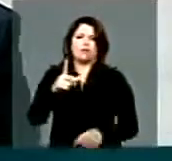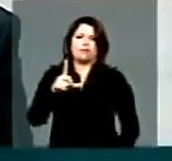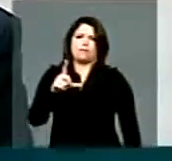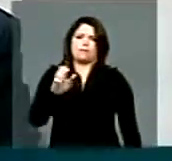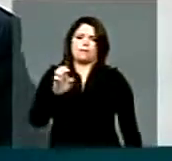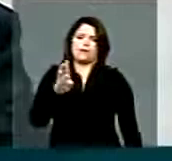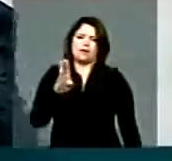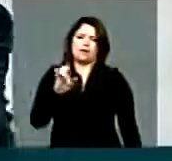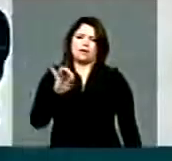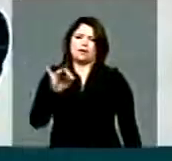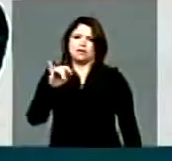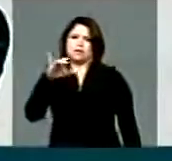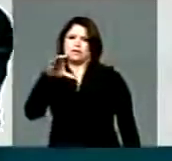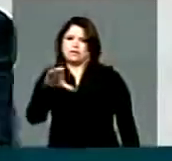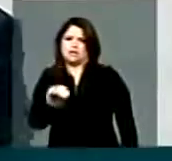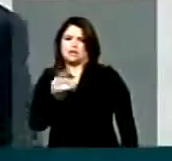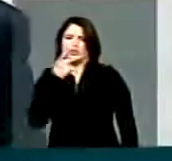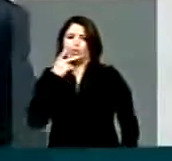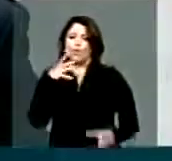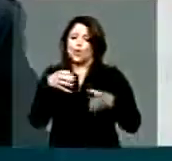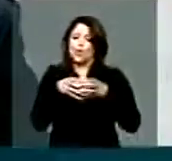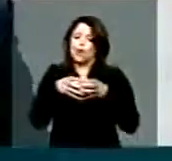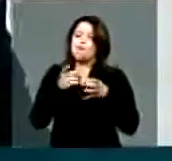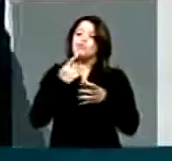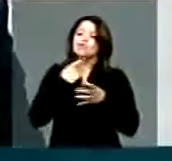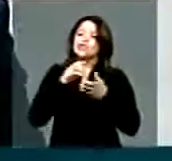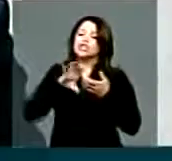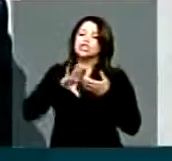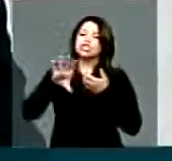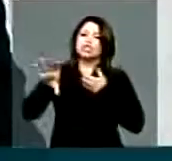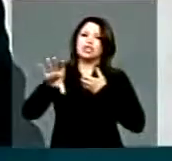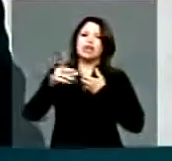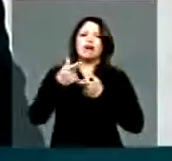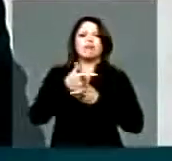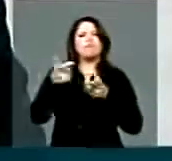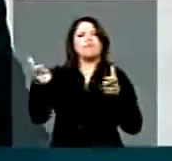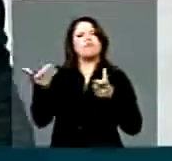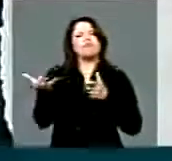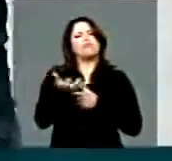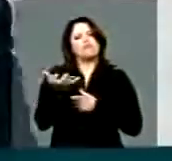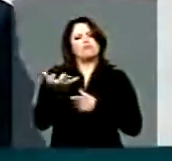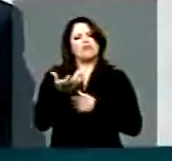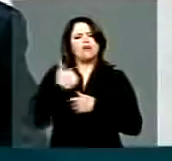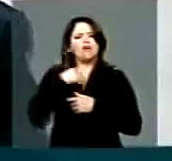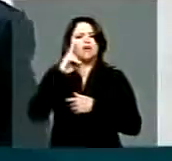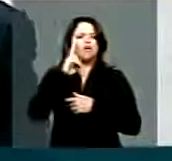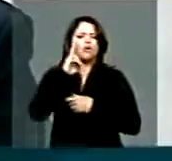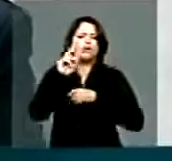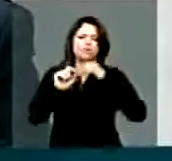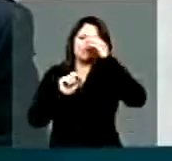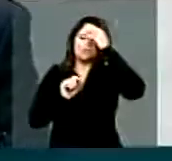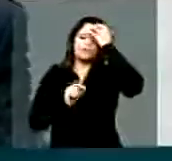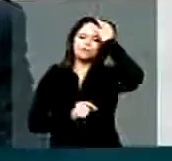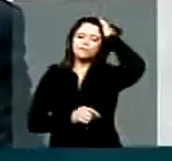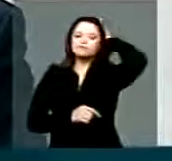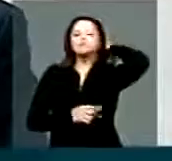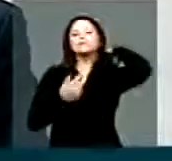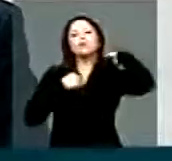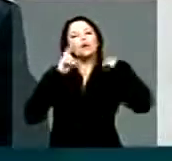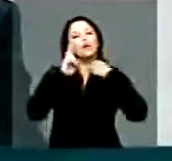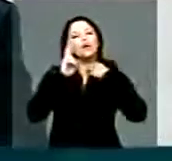que a parte a ser retirada, na sua maioria queriam. Eu me lembro que quando eu